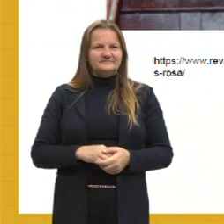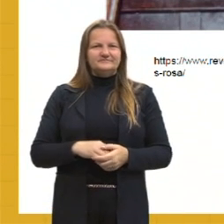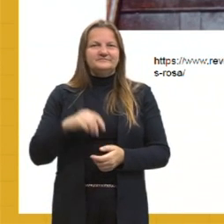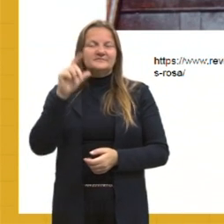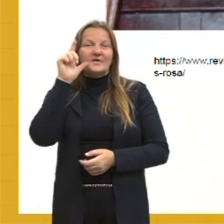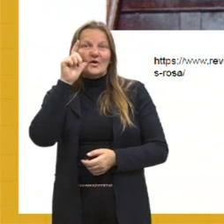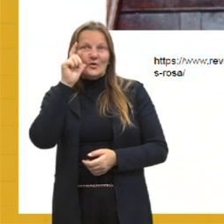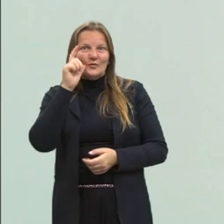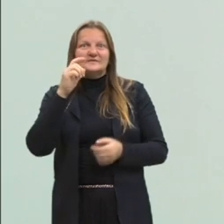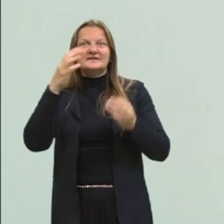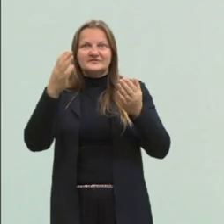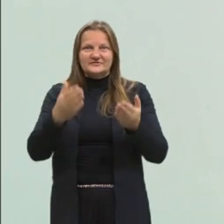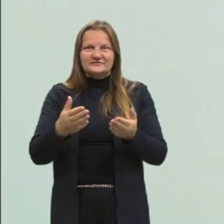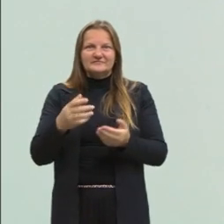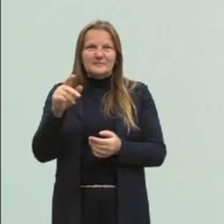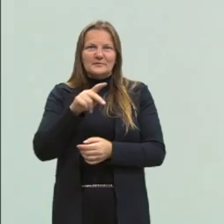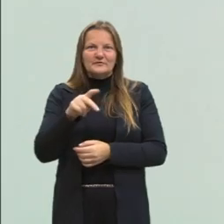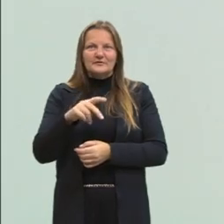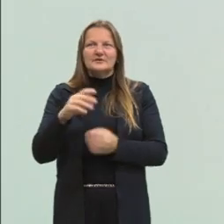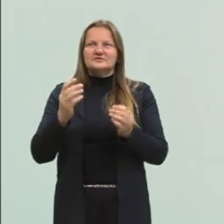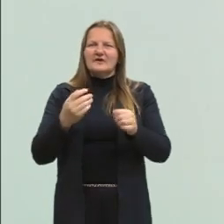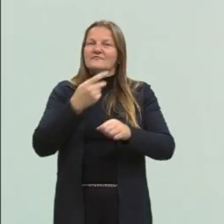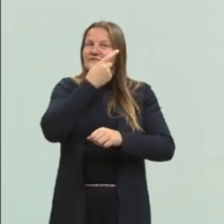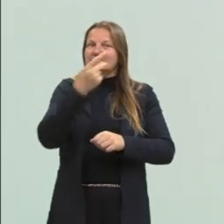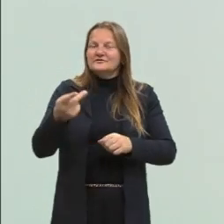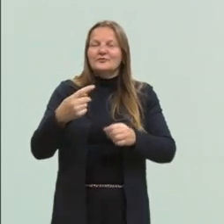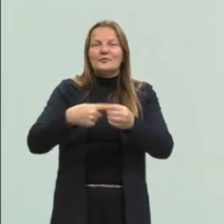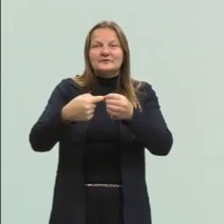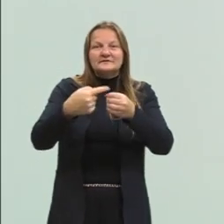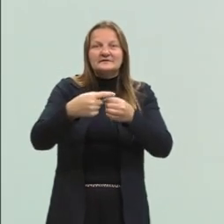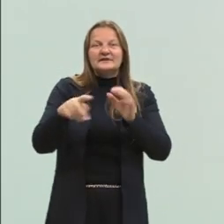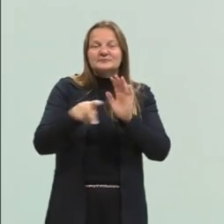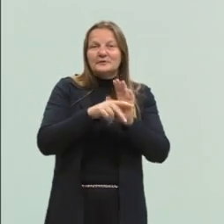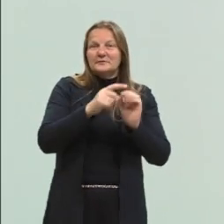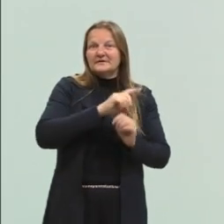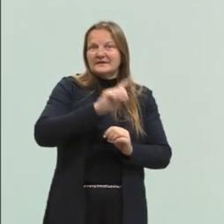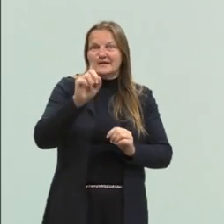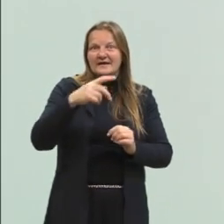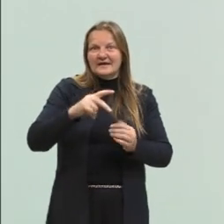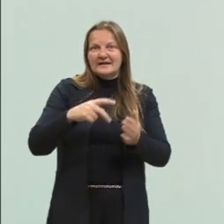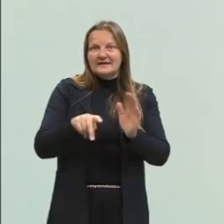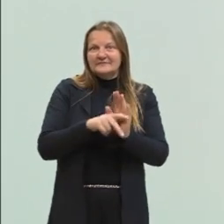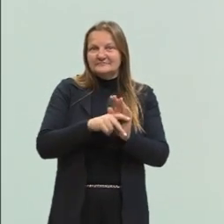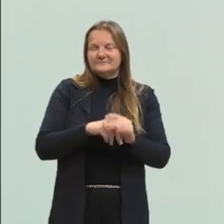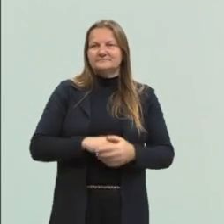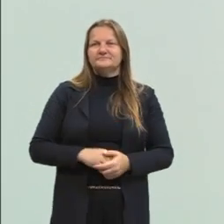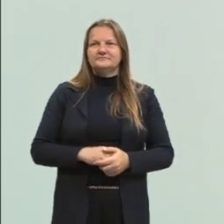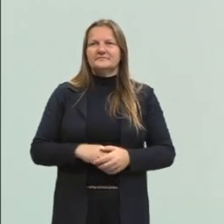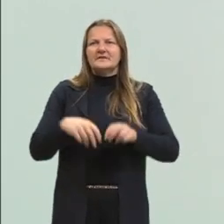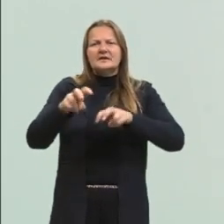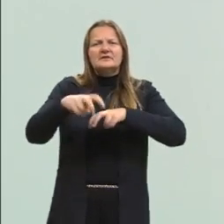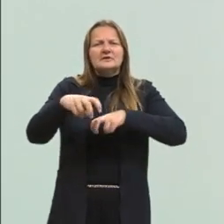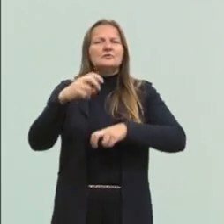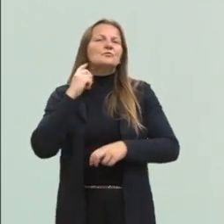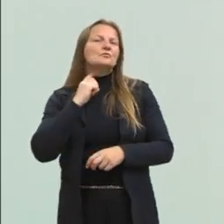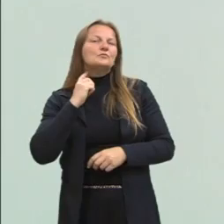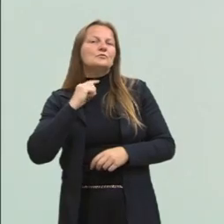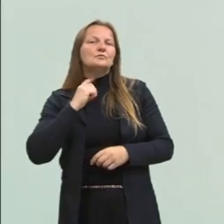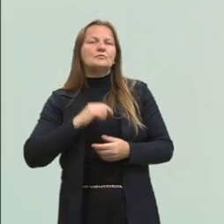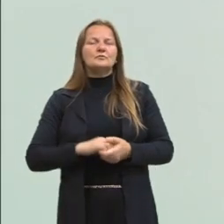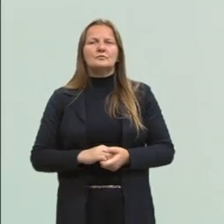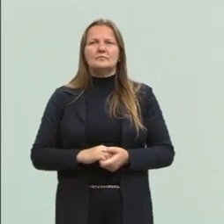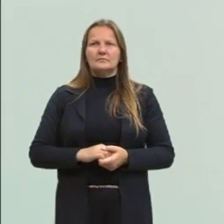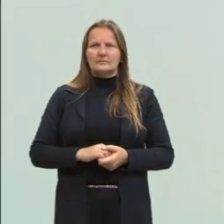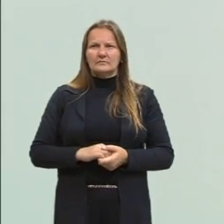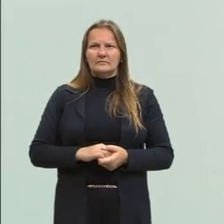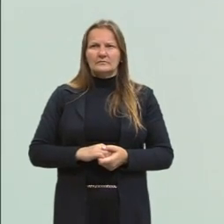na cidade do Guimarães Rosa. Pode nos falar um pouquinho sobre também. Uma cidade do interior de Minas chamada Cordesburgo.